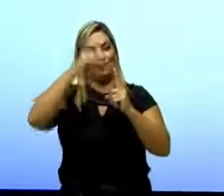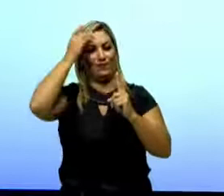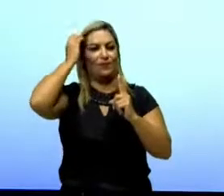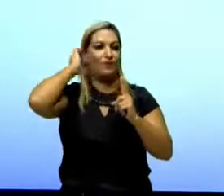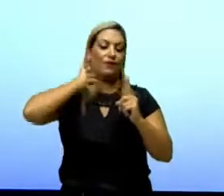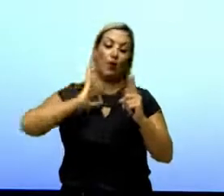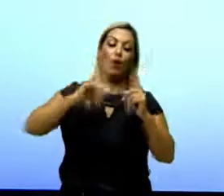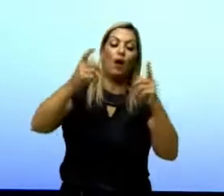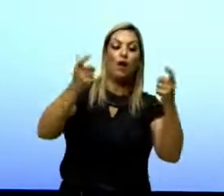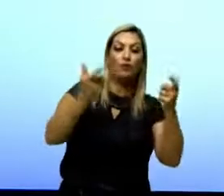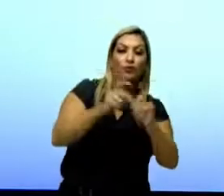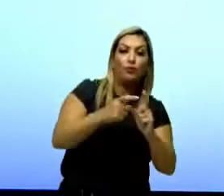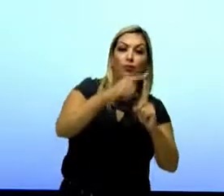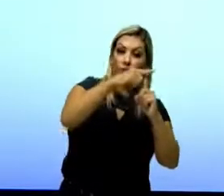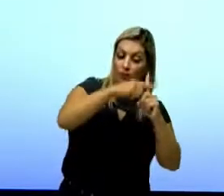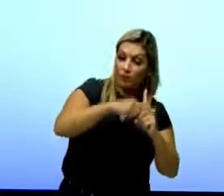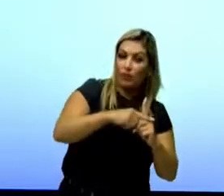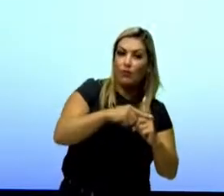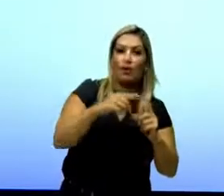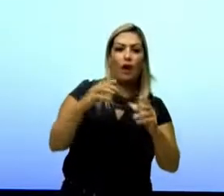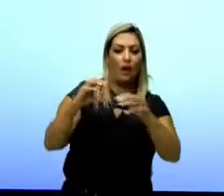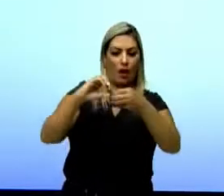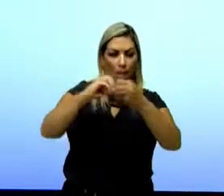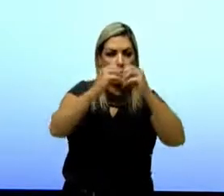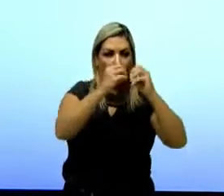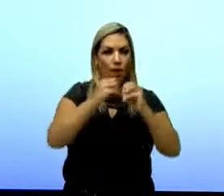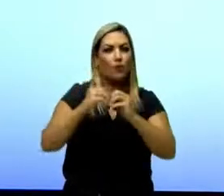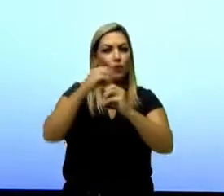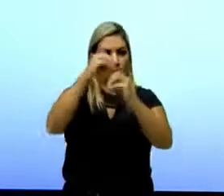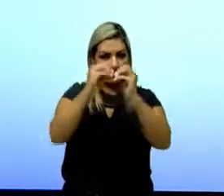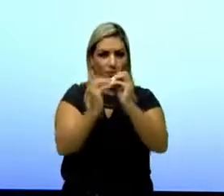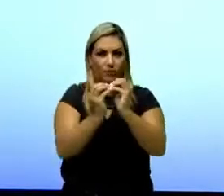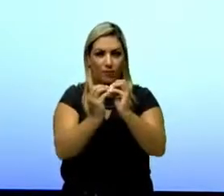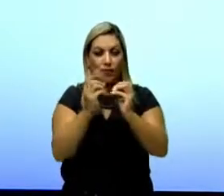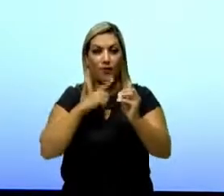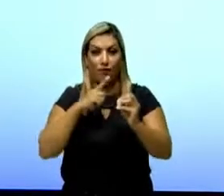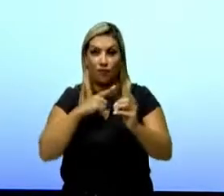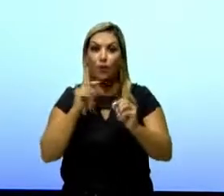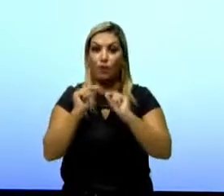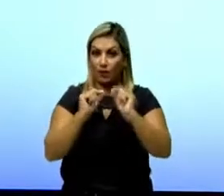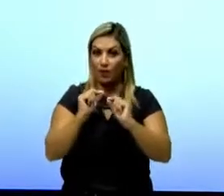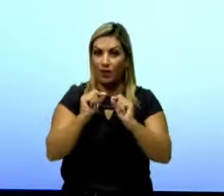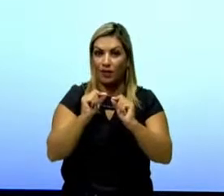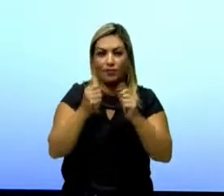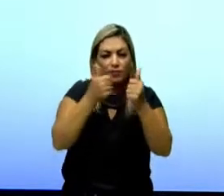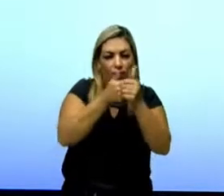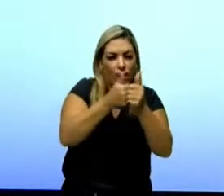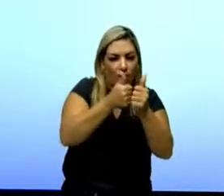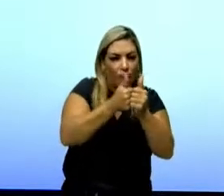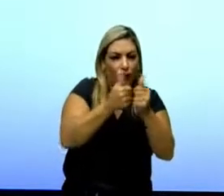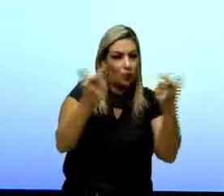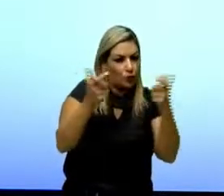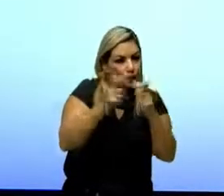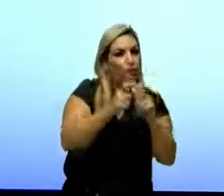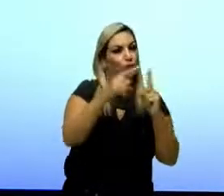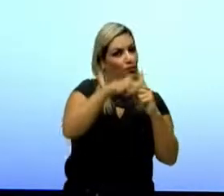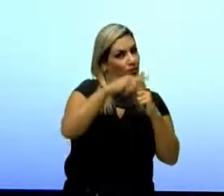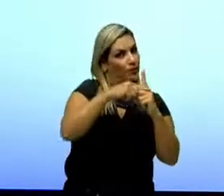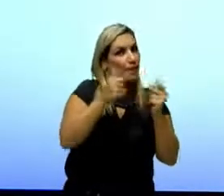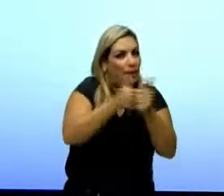diminuição da temperatura, as moléculas, os átomos em si, vão ficar muito coesos, muito próximos uns aos outros.